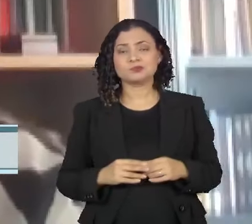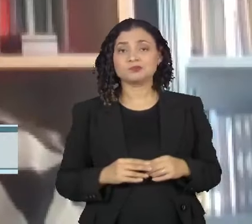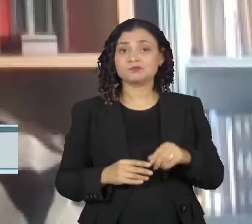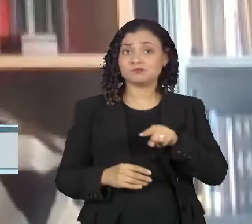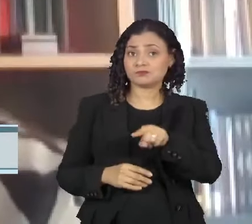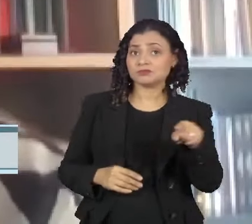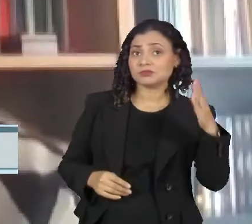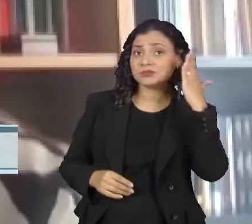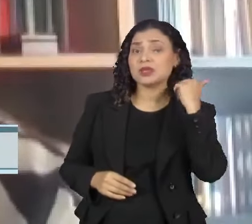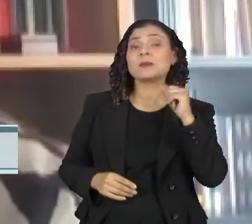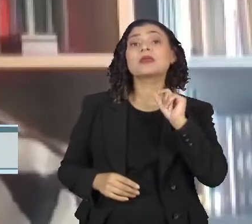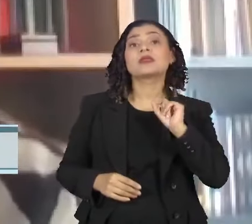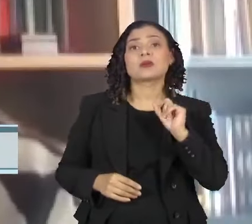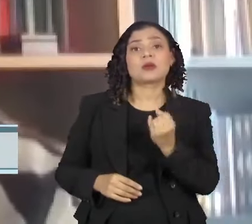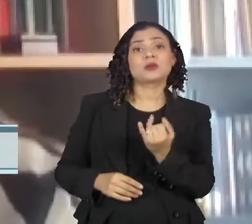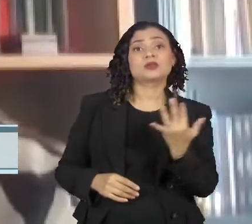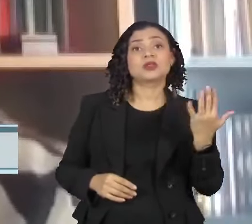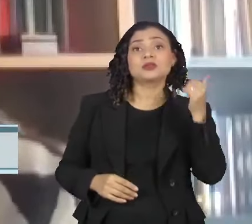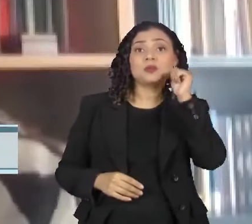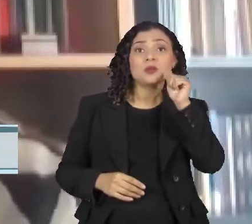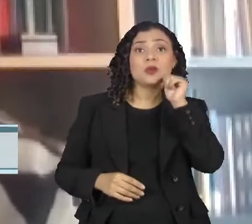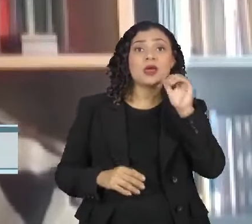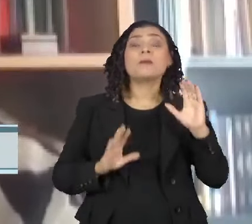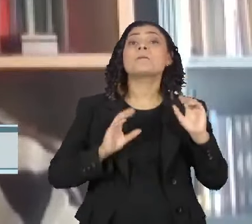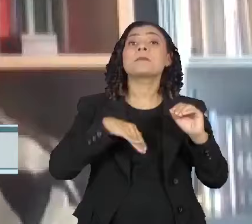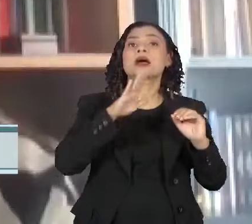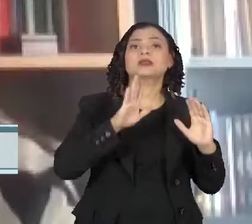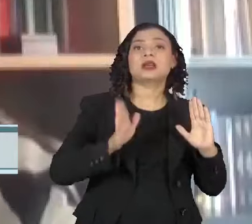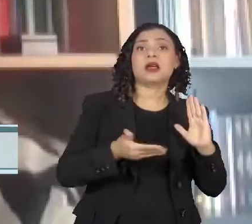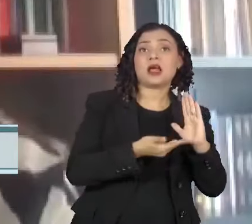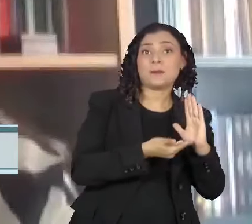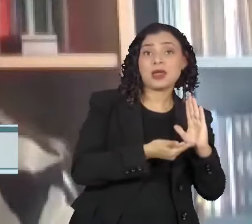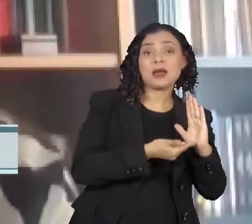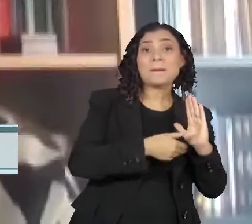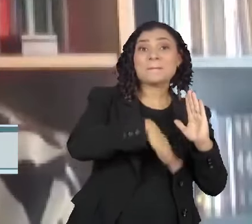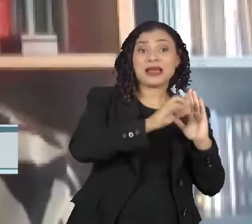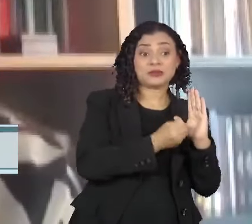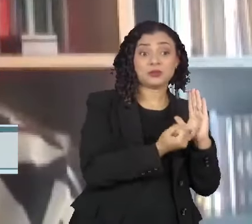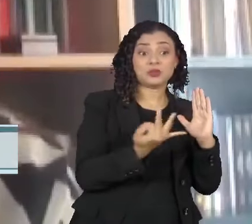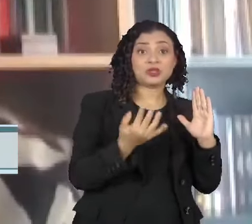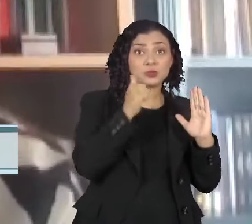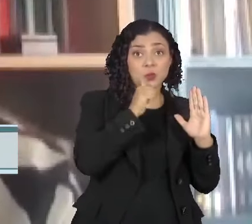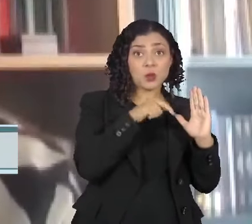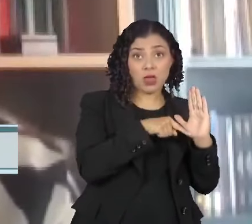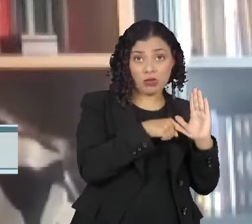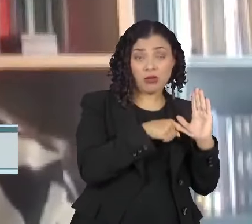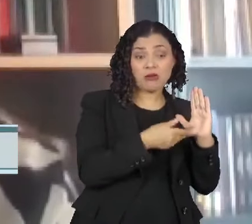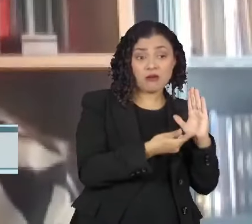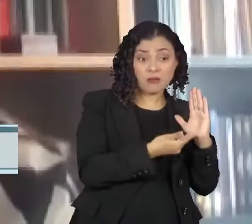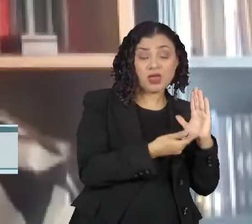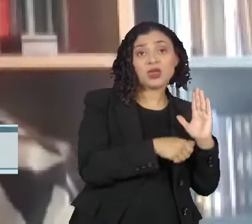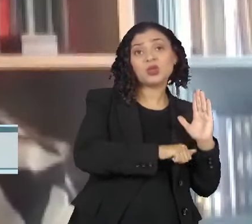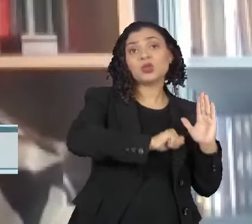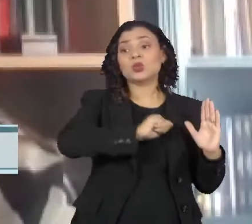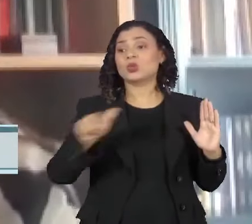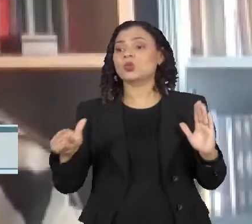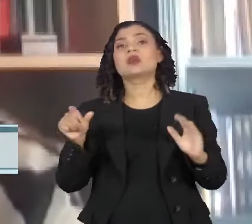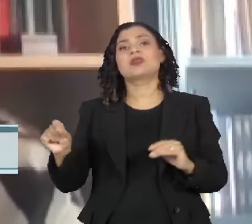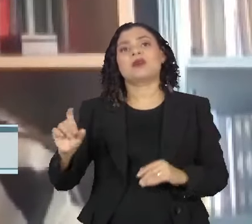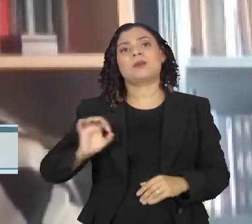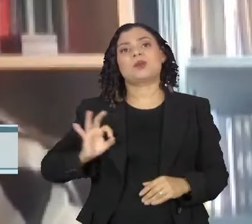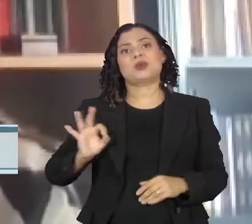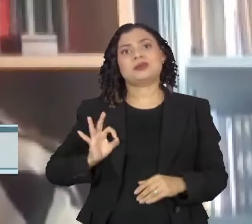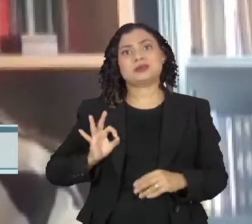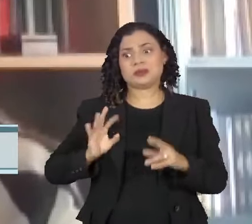ideia, a gente tem mais mulheres na Câmara dos Deputados do que dentro das polícias militares. E é preciso entender o quanto isso é